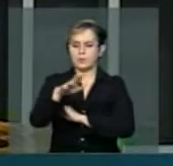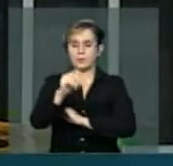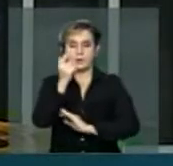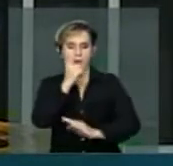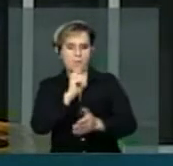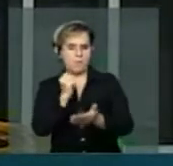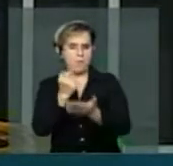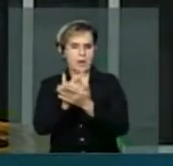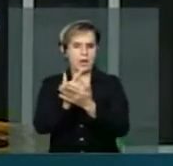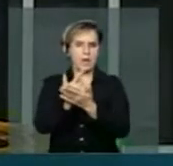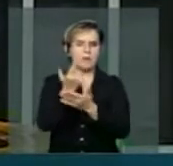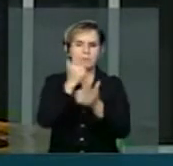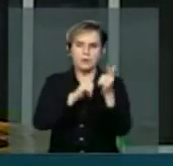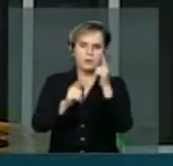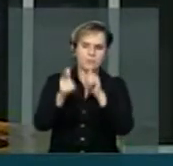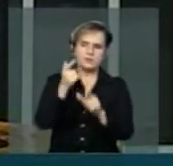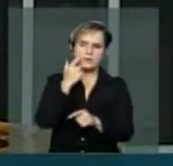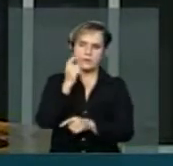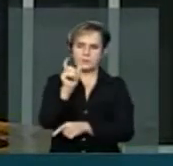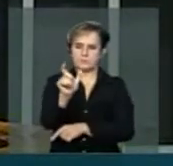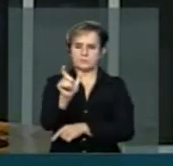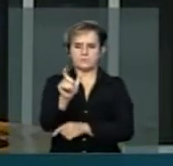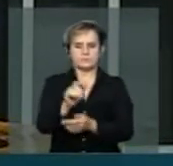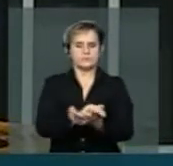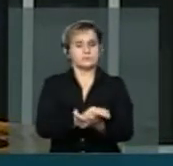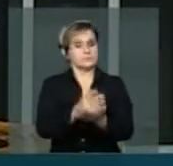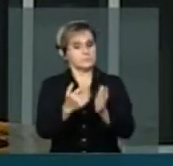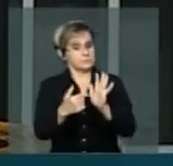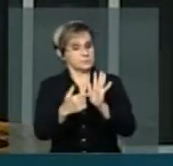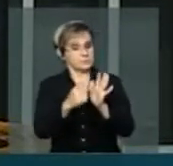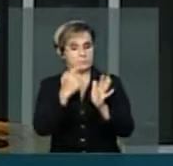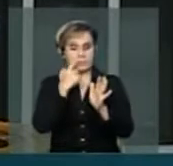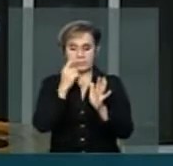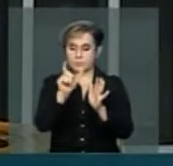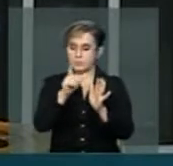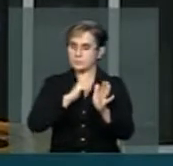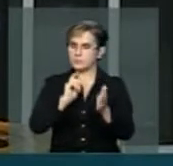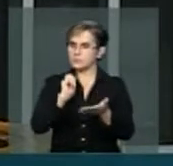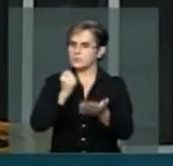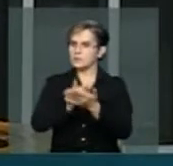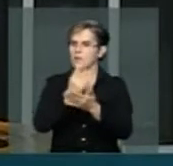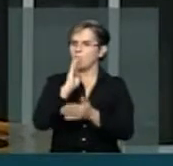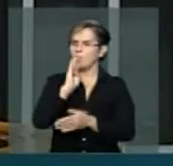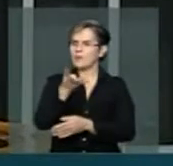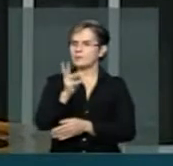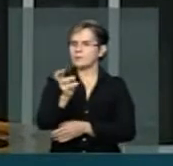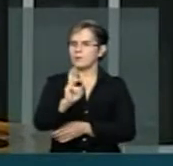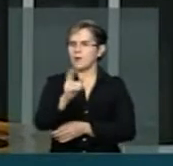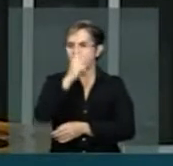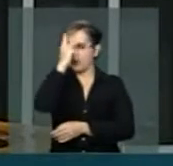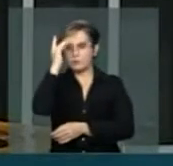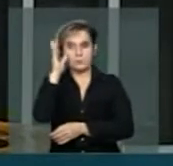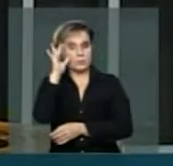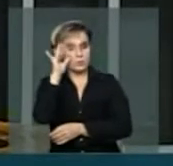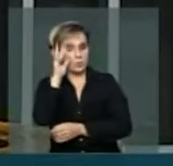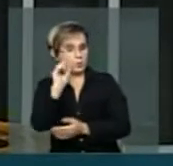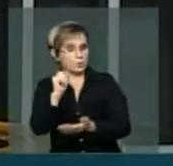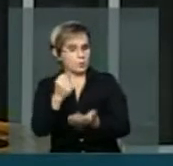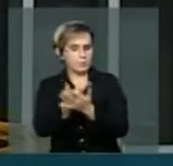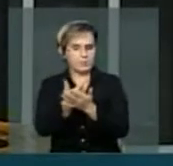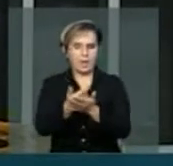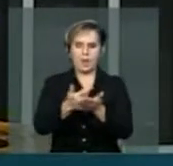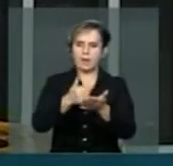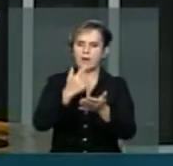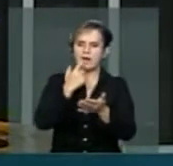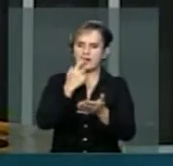Investigações mostram que as habilitações chegavam a custar 4 mil e o interessado na compra de documento